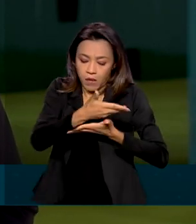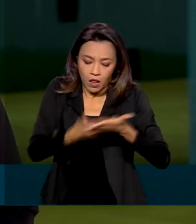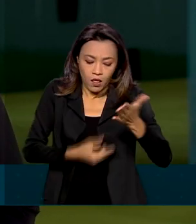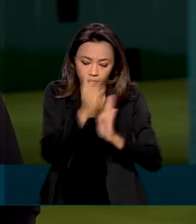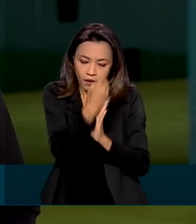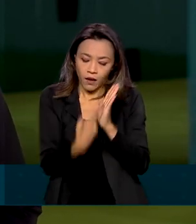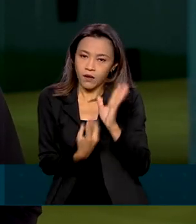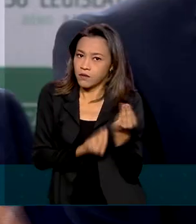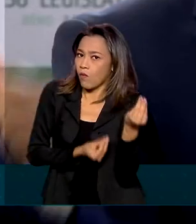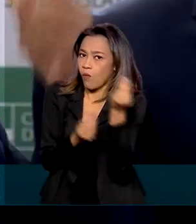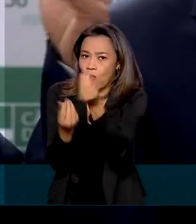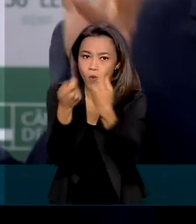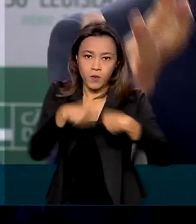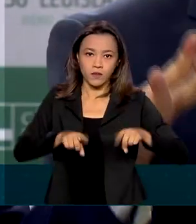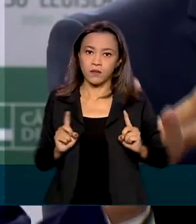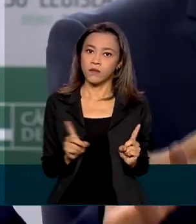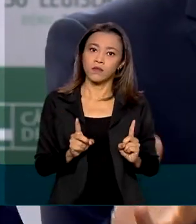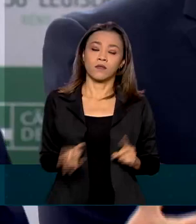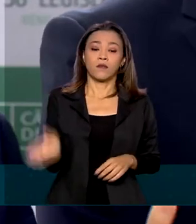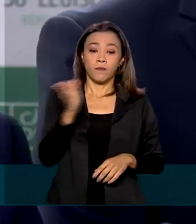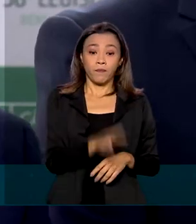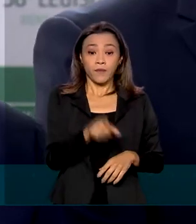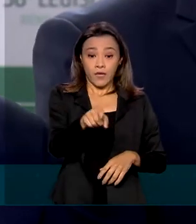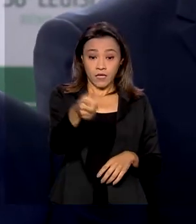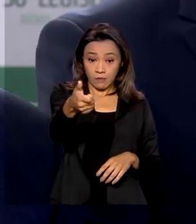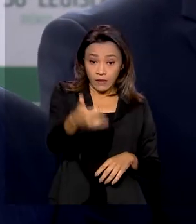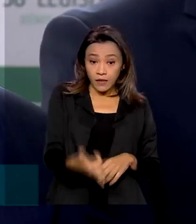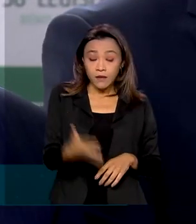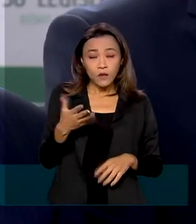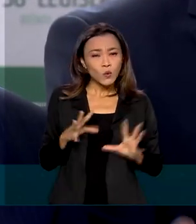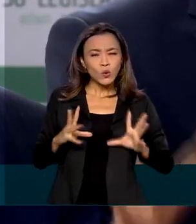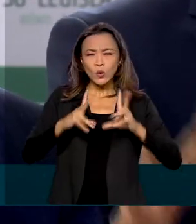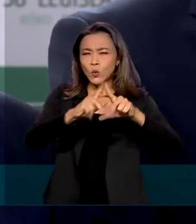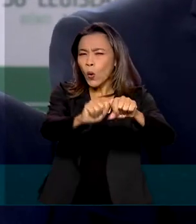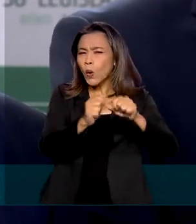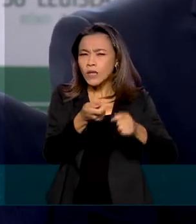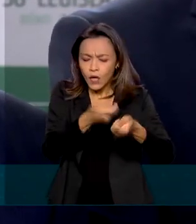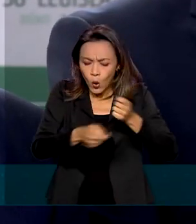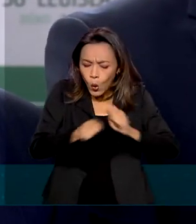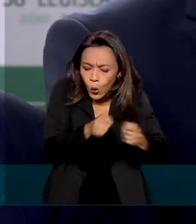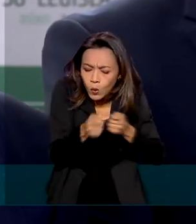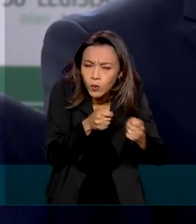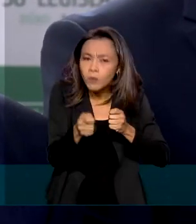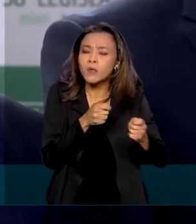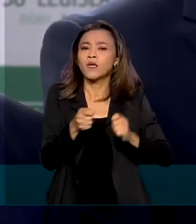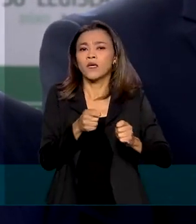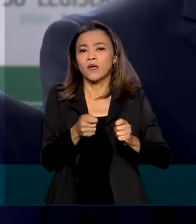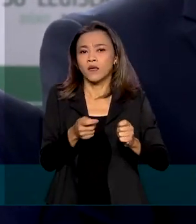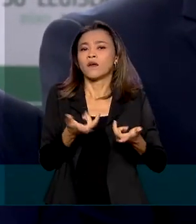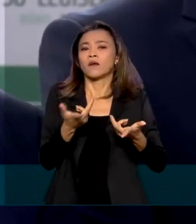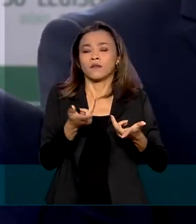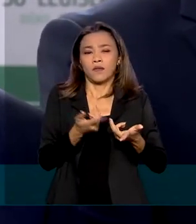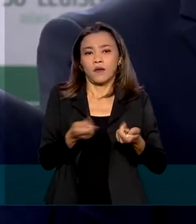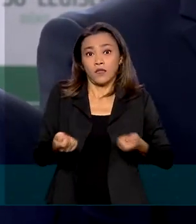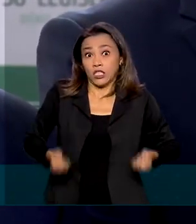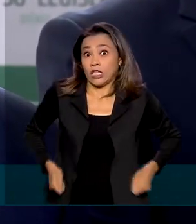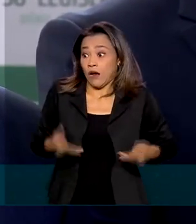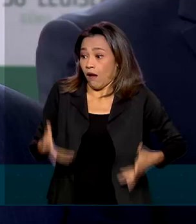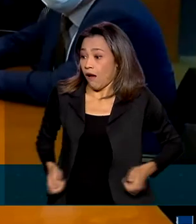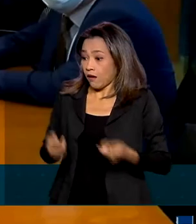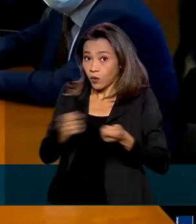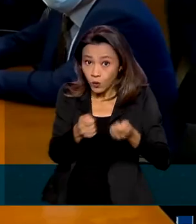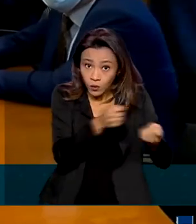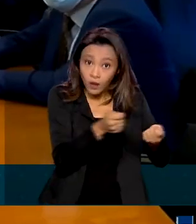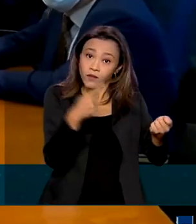faixa de alíquota zero. Toda essa economia que nós estamos tendo com a reforma e controle de gastos, nós queremos transmitir à